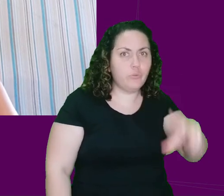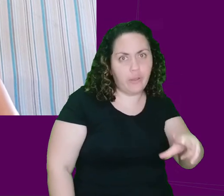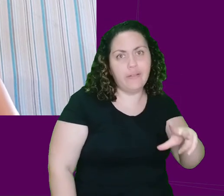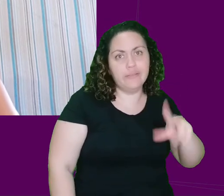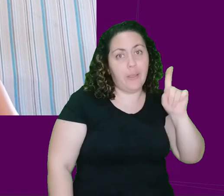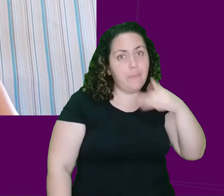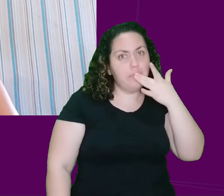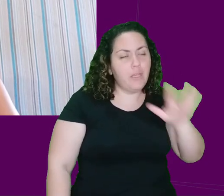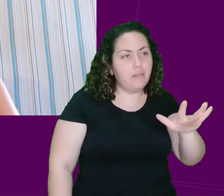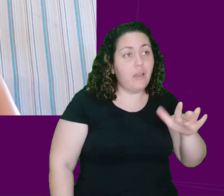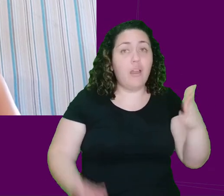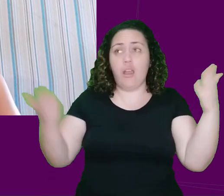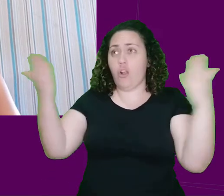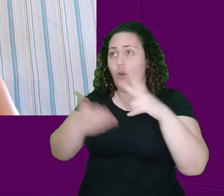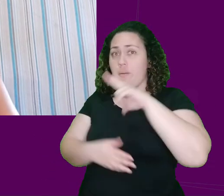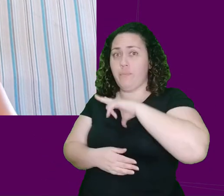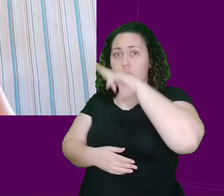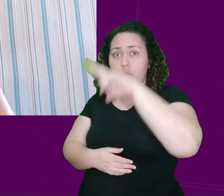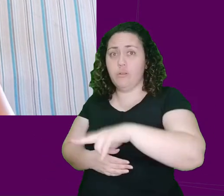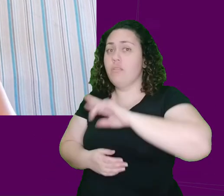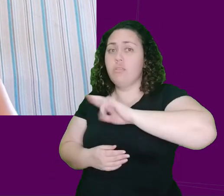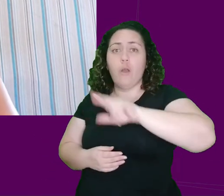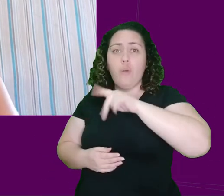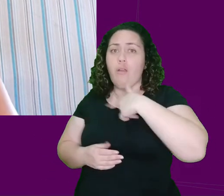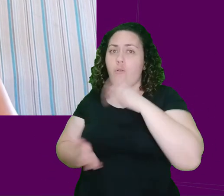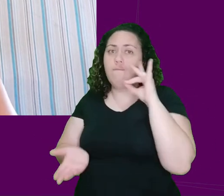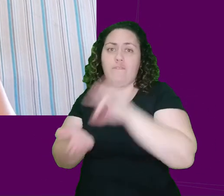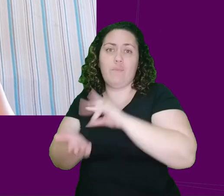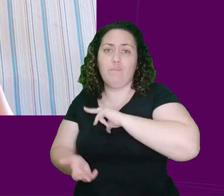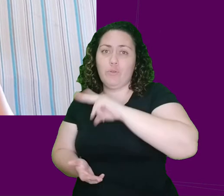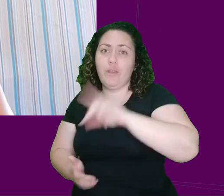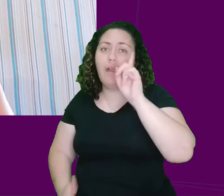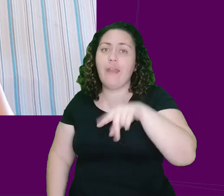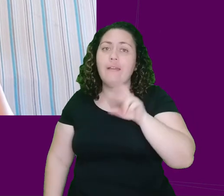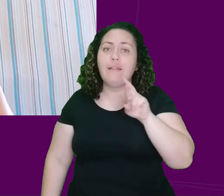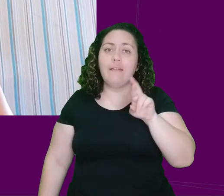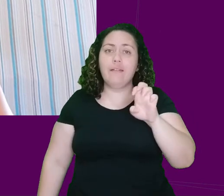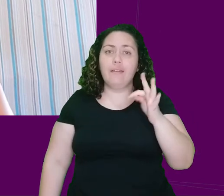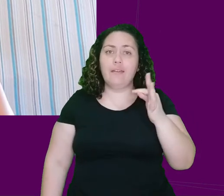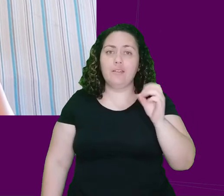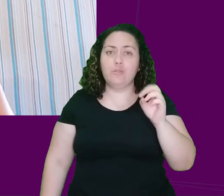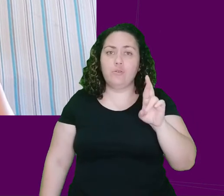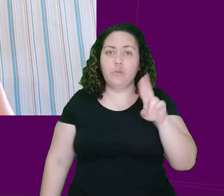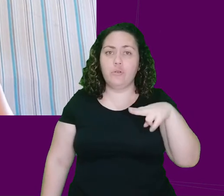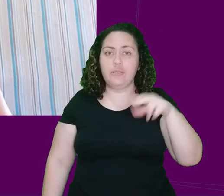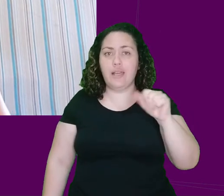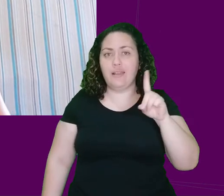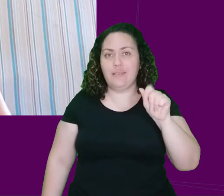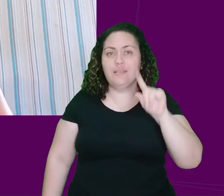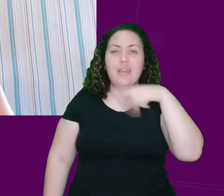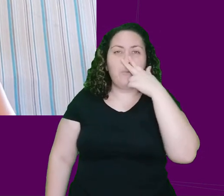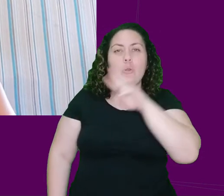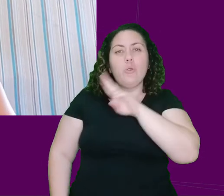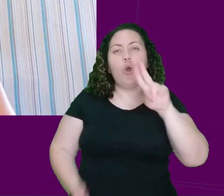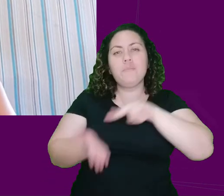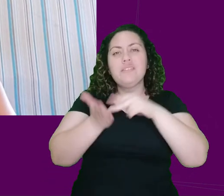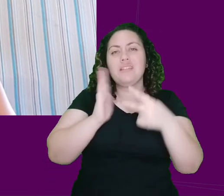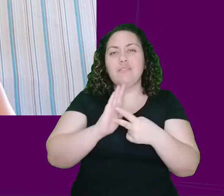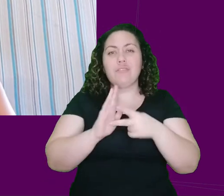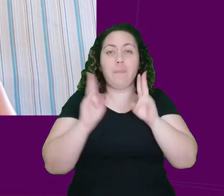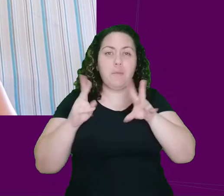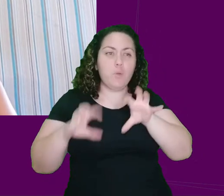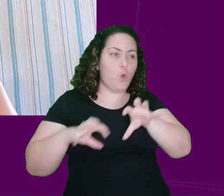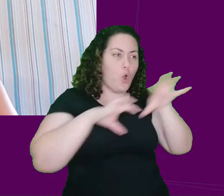também não é portuguesa. Ela é uma retornada, que era o nome dado àqueles cidadãos, né? Que estavam retornando das colônias